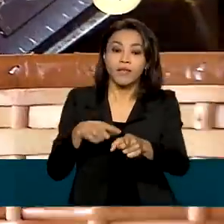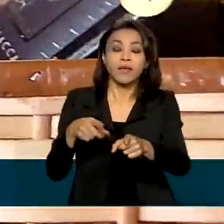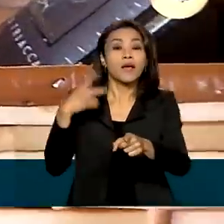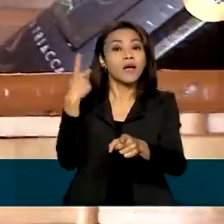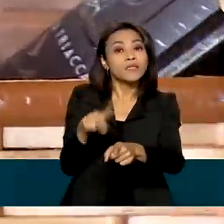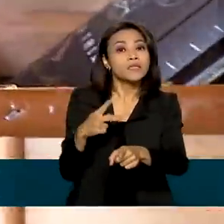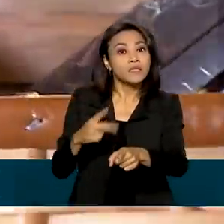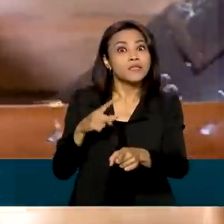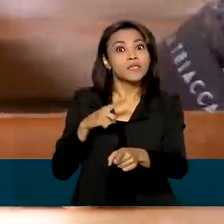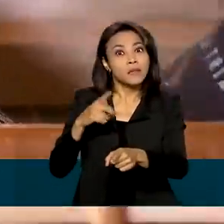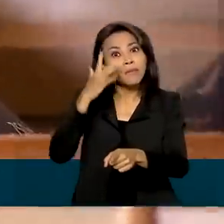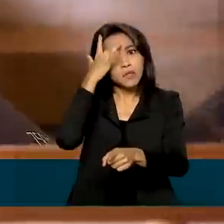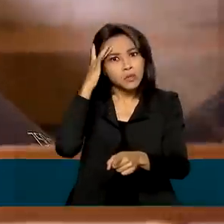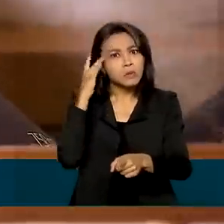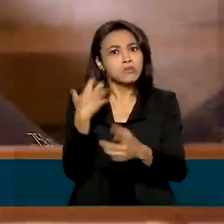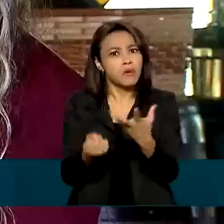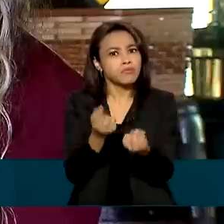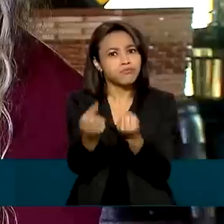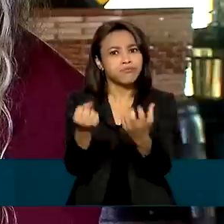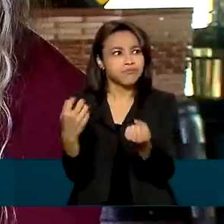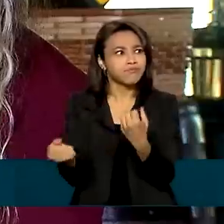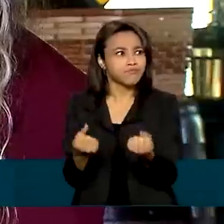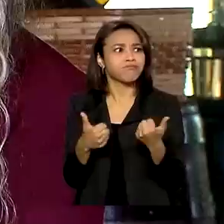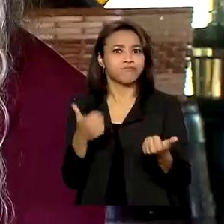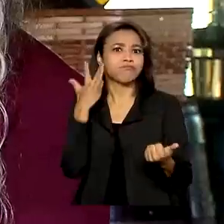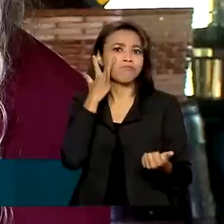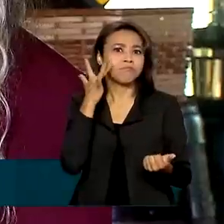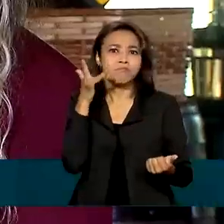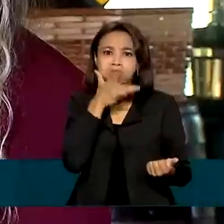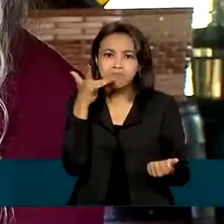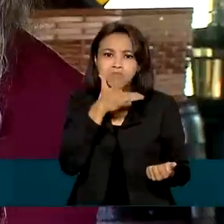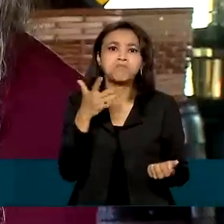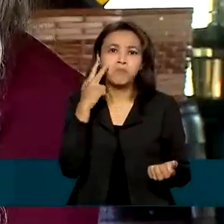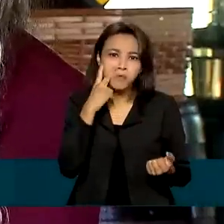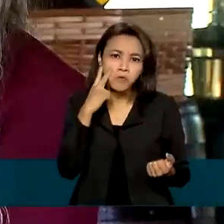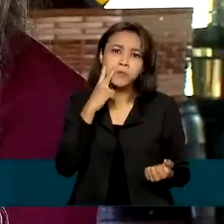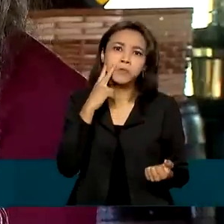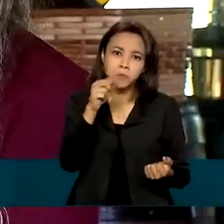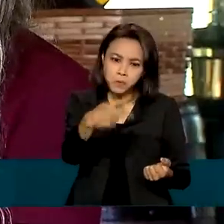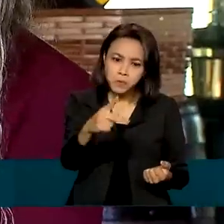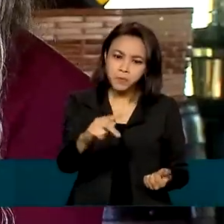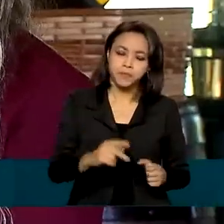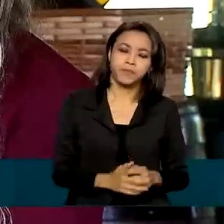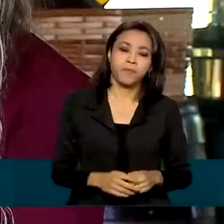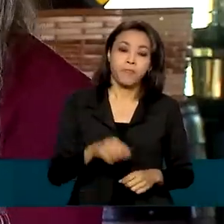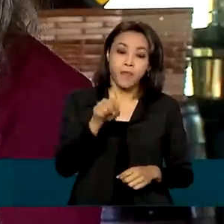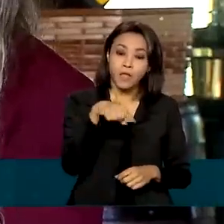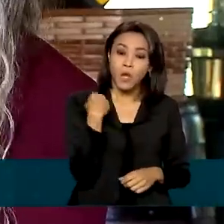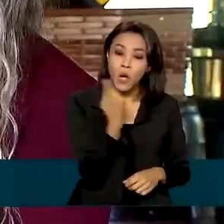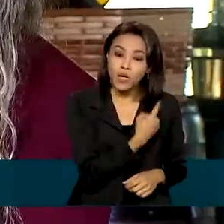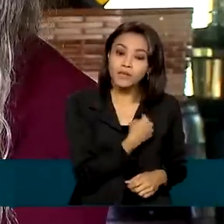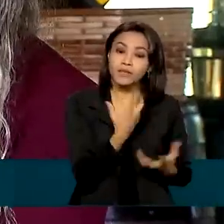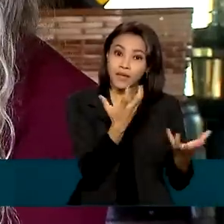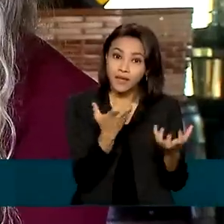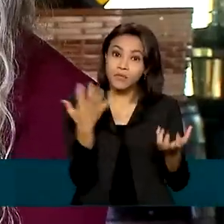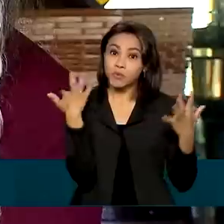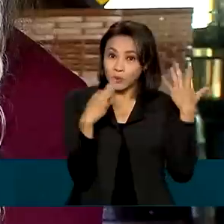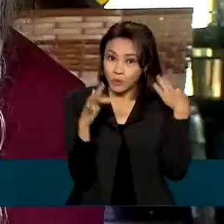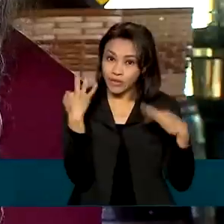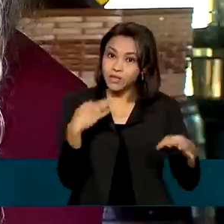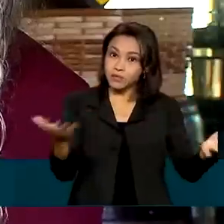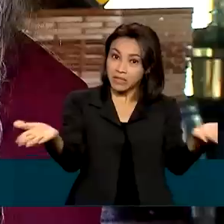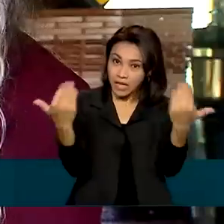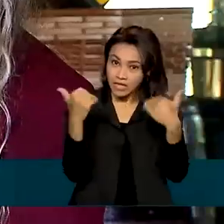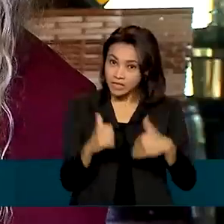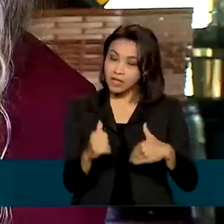propriedade ganha adeptos de todo o país. A gente tem toda a expectativa de trazer o enoturismo com força aqui para Brasília e